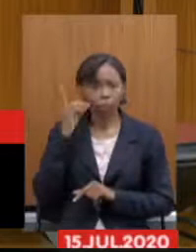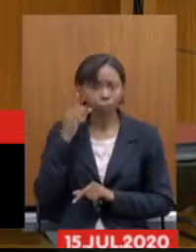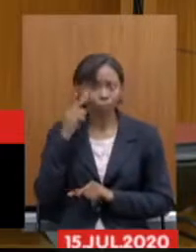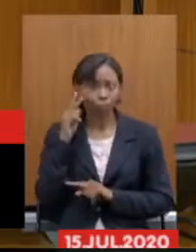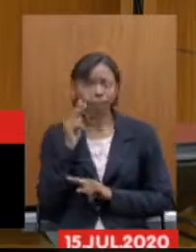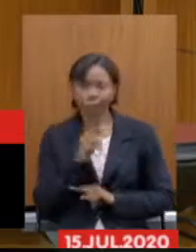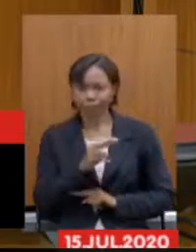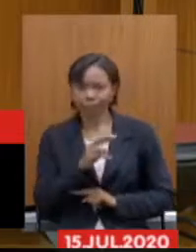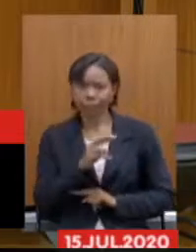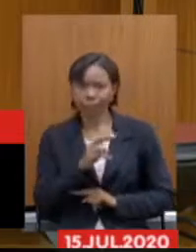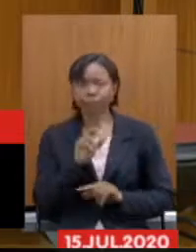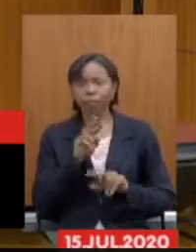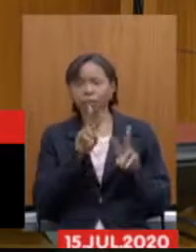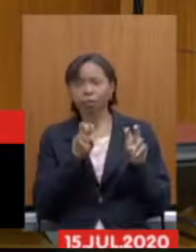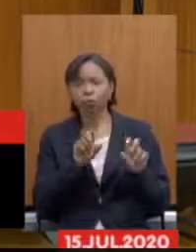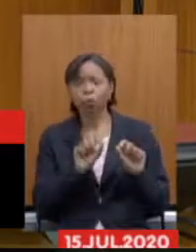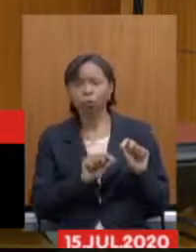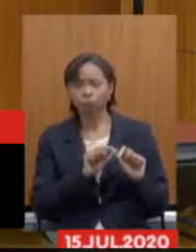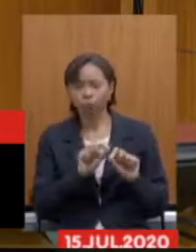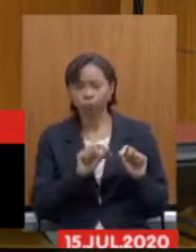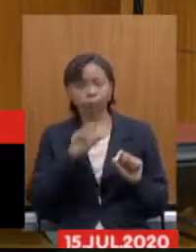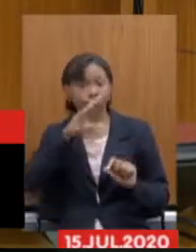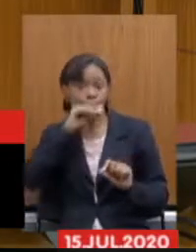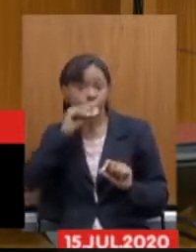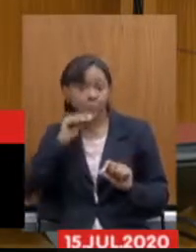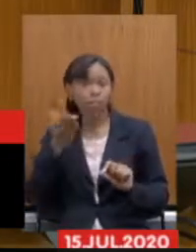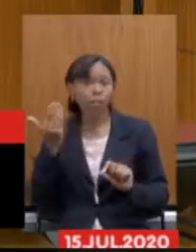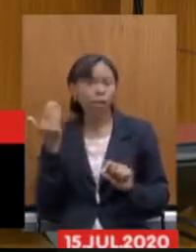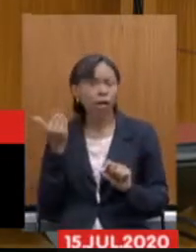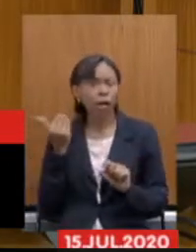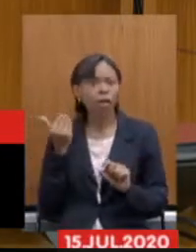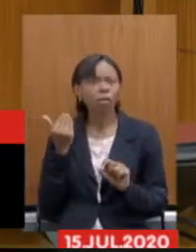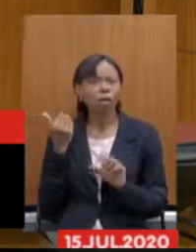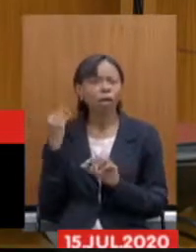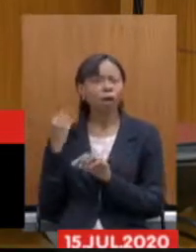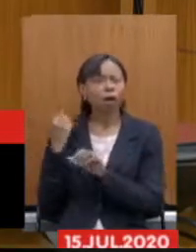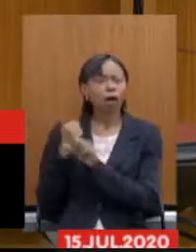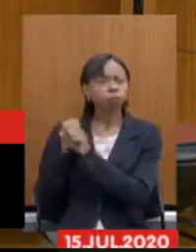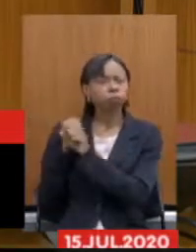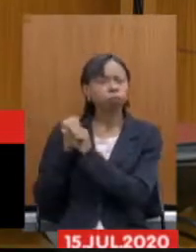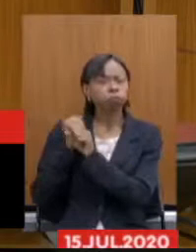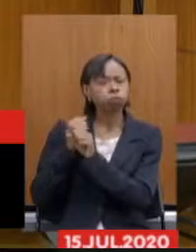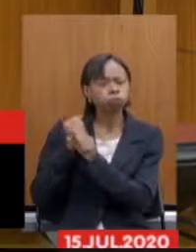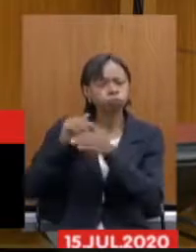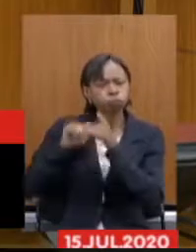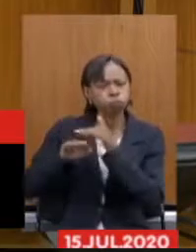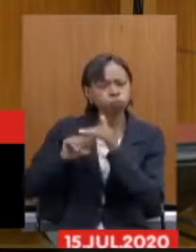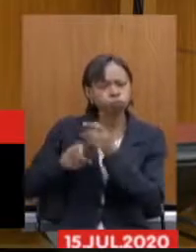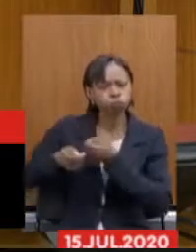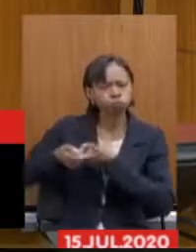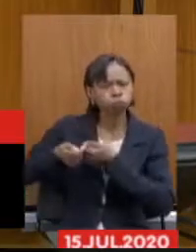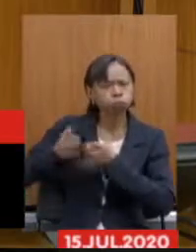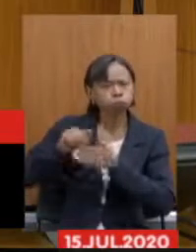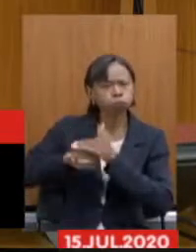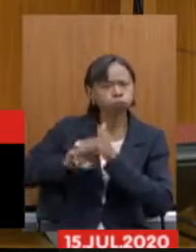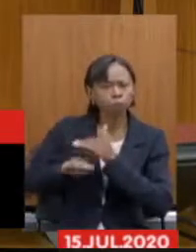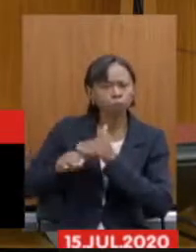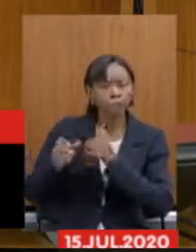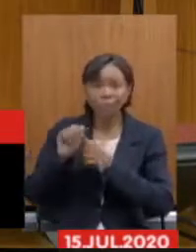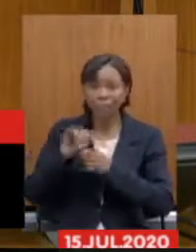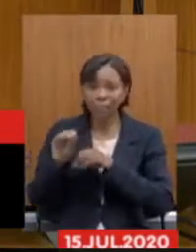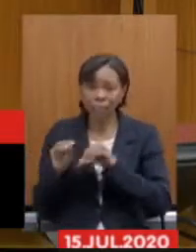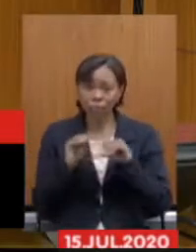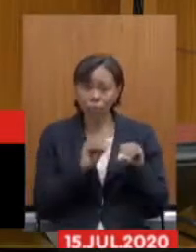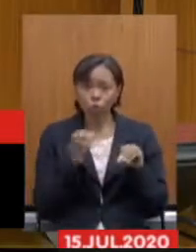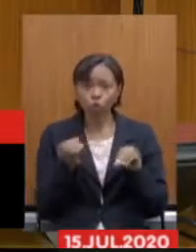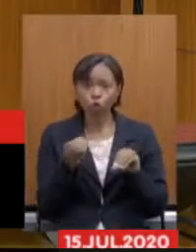questão, que é a seguinte, os servidores que contribuíram durante uma vida, caso façam essa opção para migração a esse